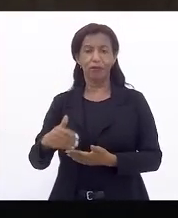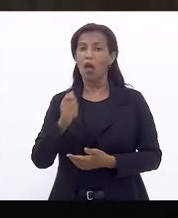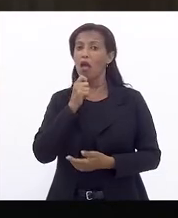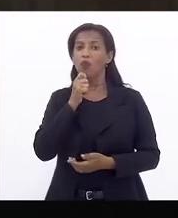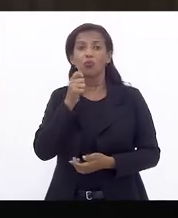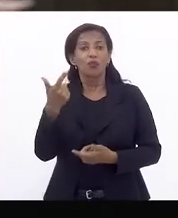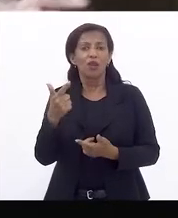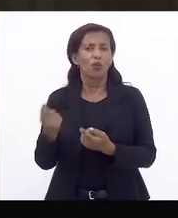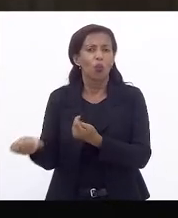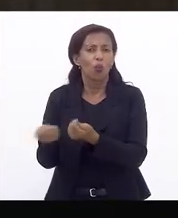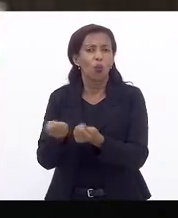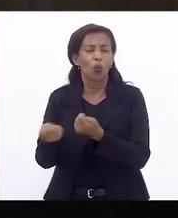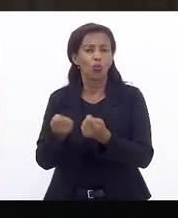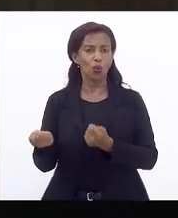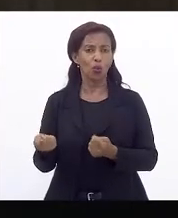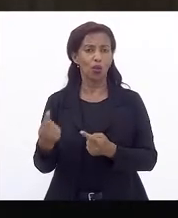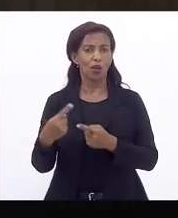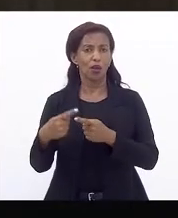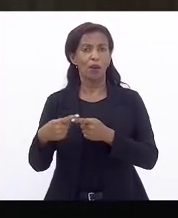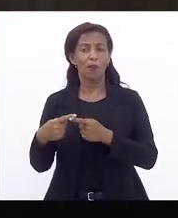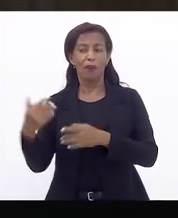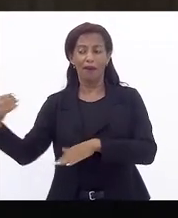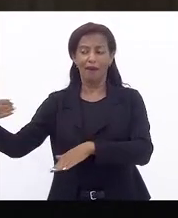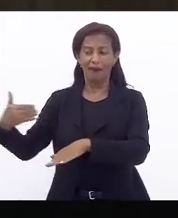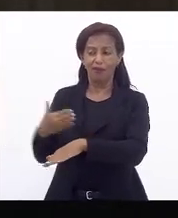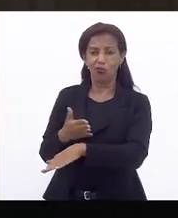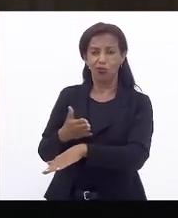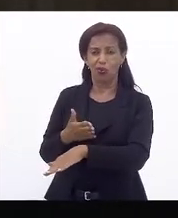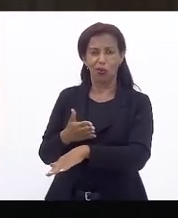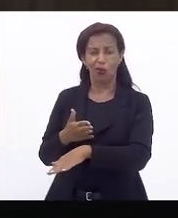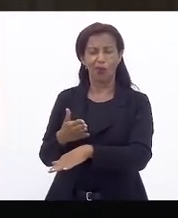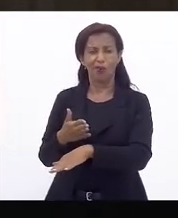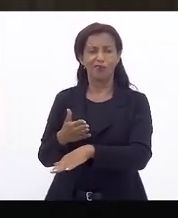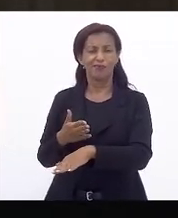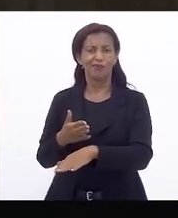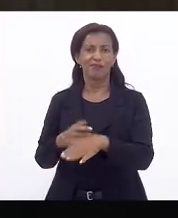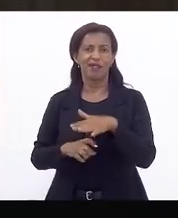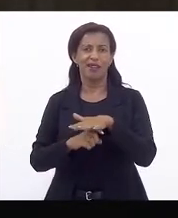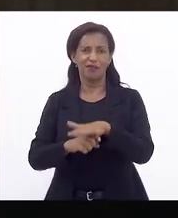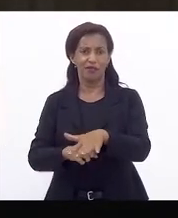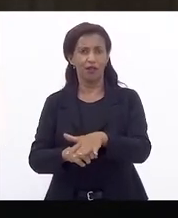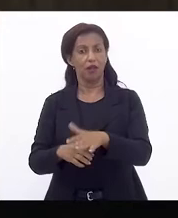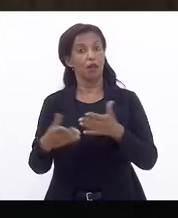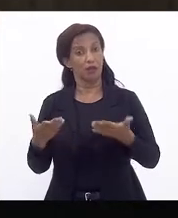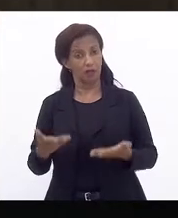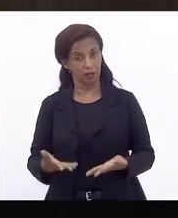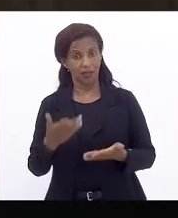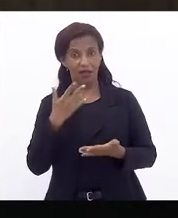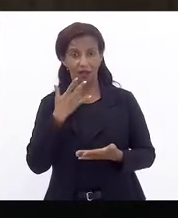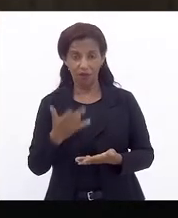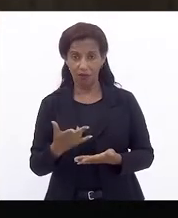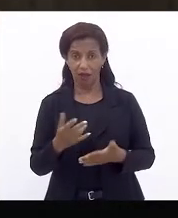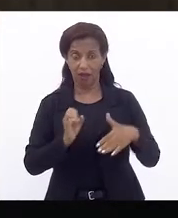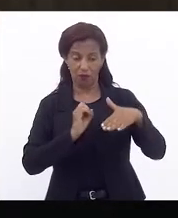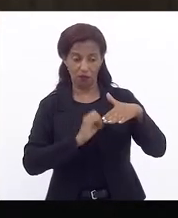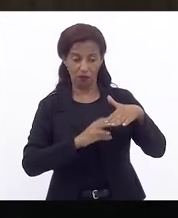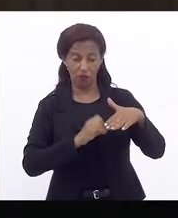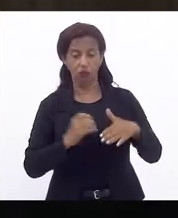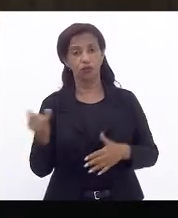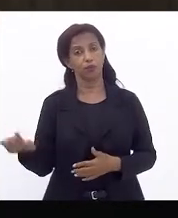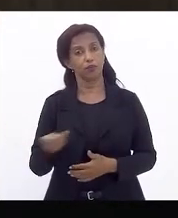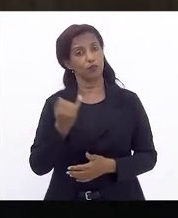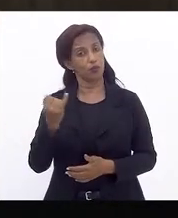controle, já que a mercadoria entrou pela Feira da Providência. Então, essa é que é a questão. É uma questão de fundo importante.